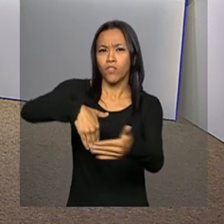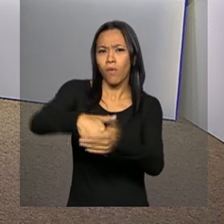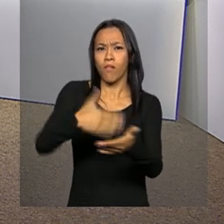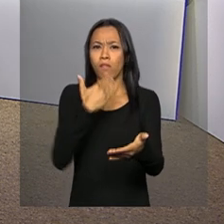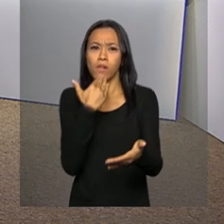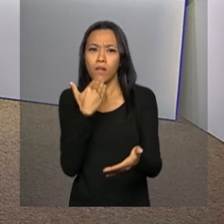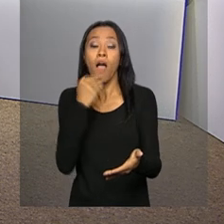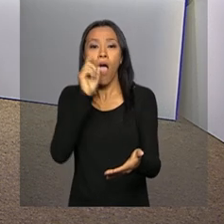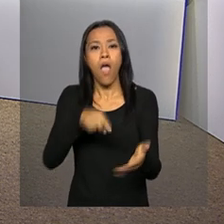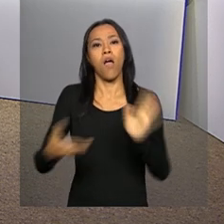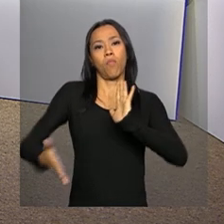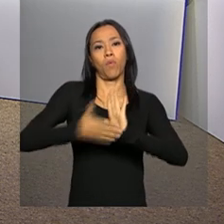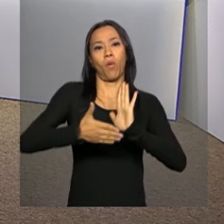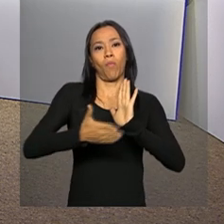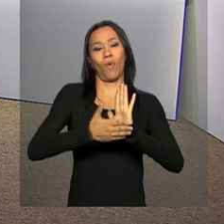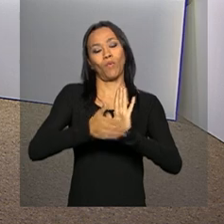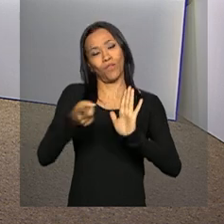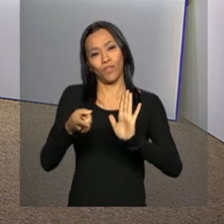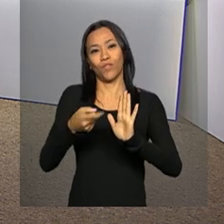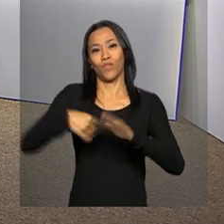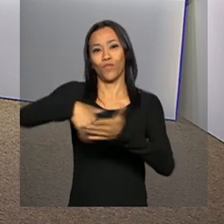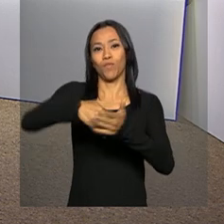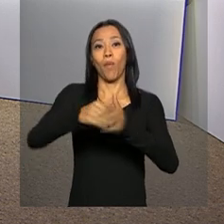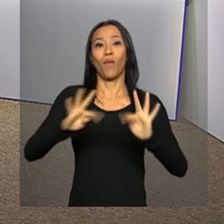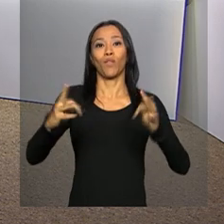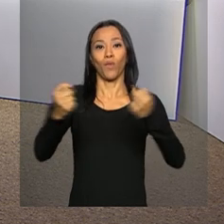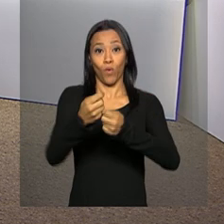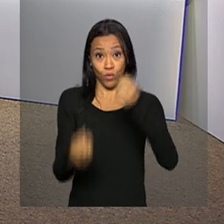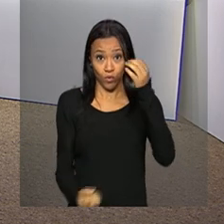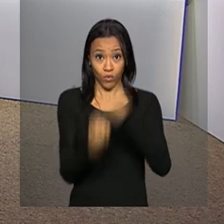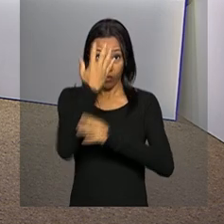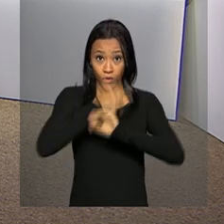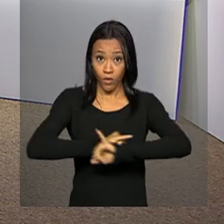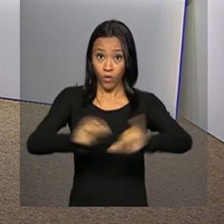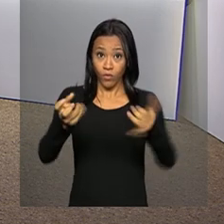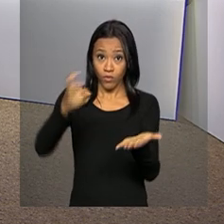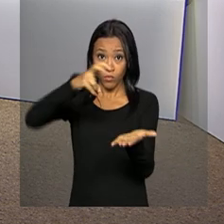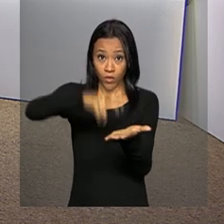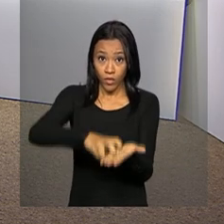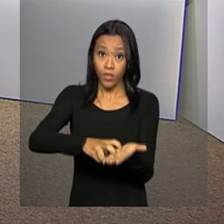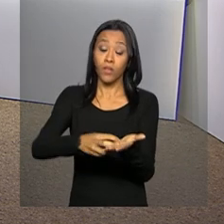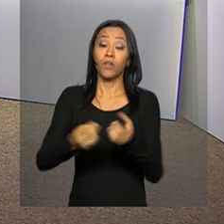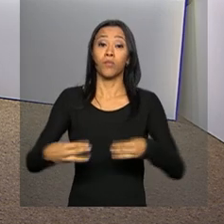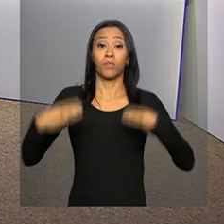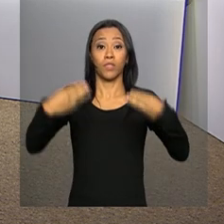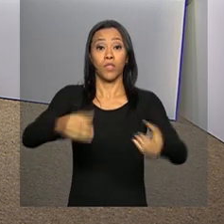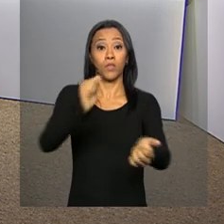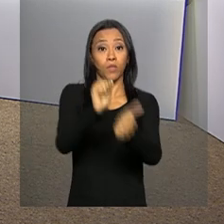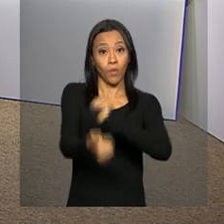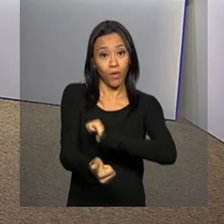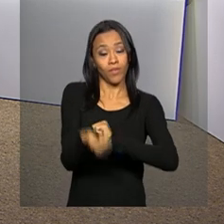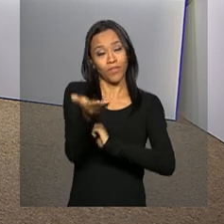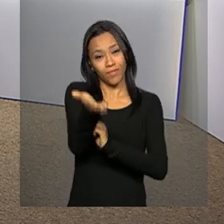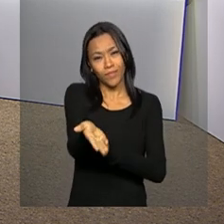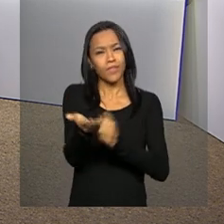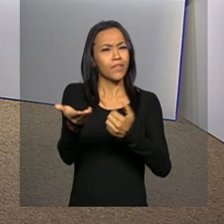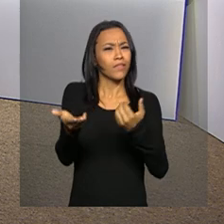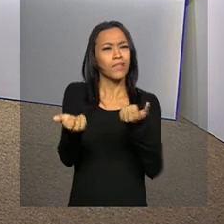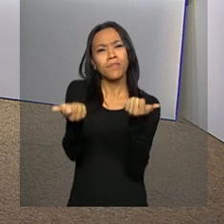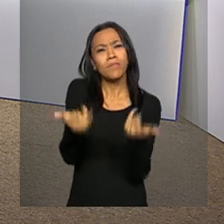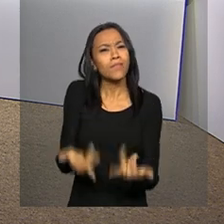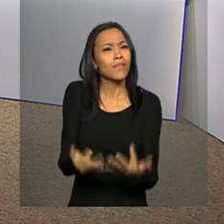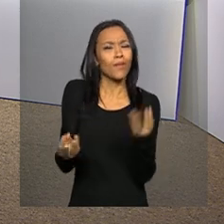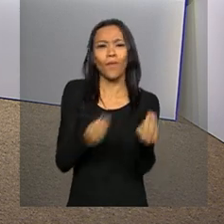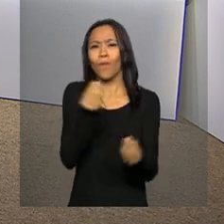proposta do programa Futebol para Todos, lançado esta manhã pelo Ministério do Esporte. Ana Gabriela Salles, ao vivo, conta pra gente